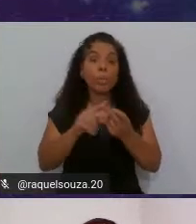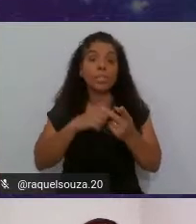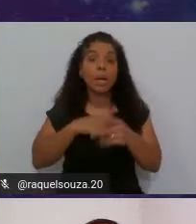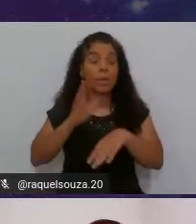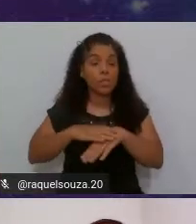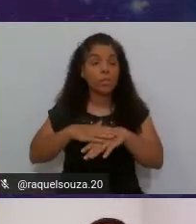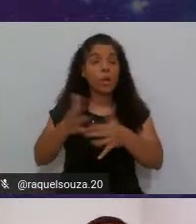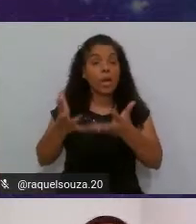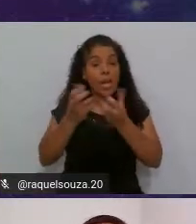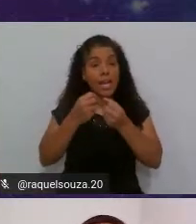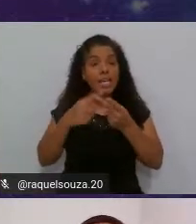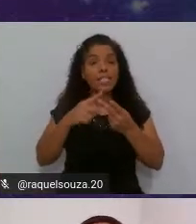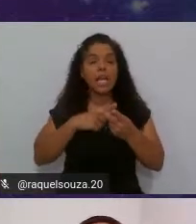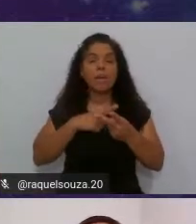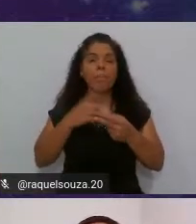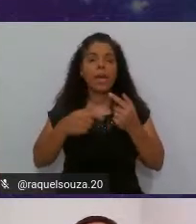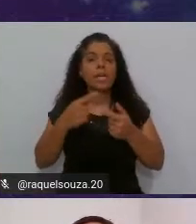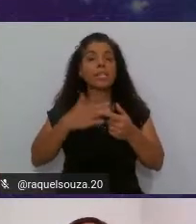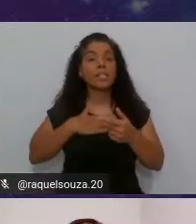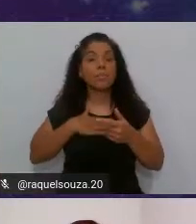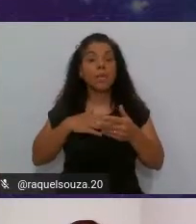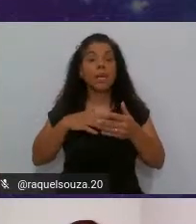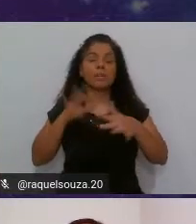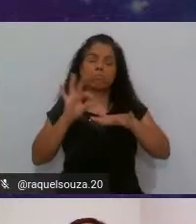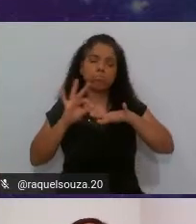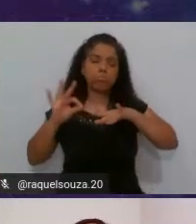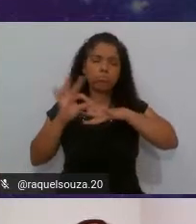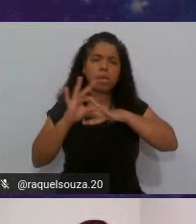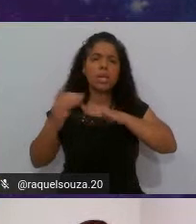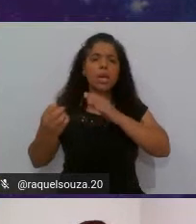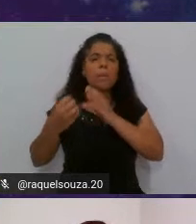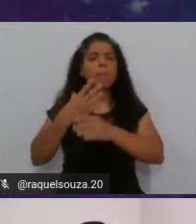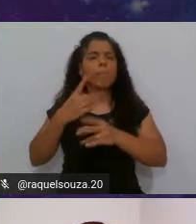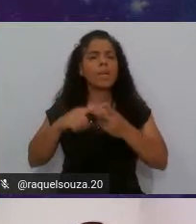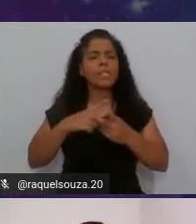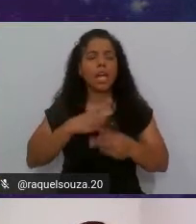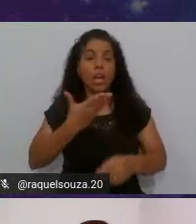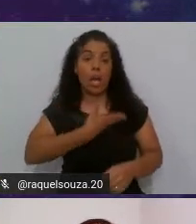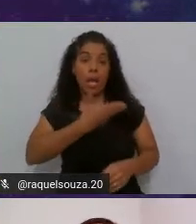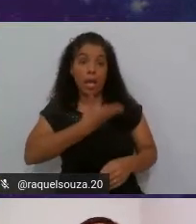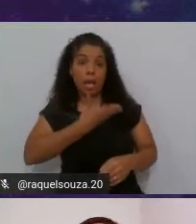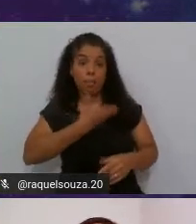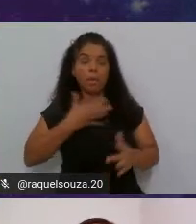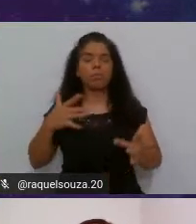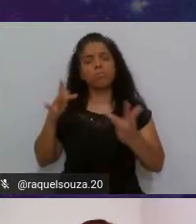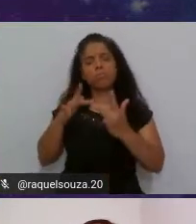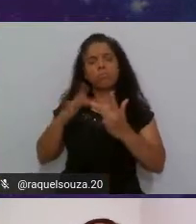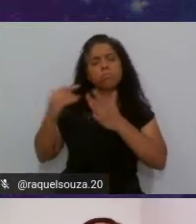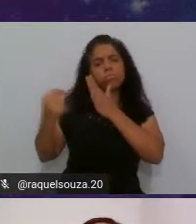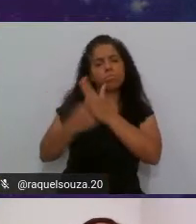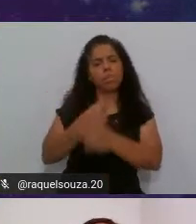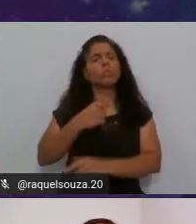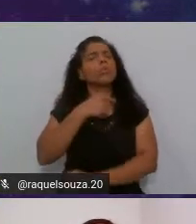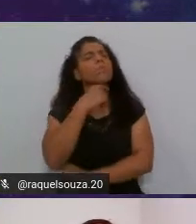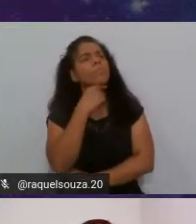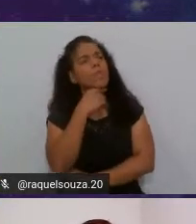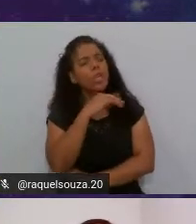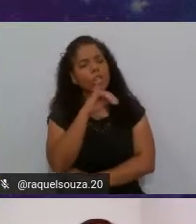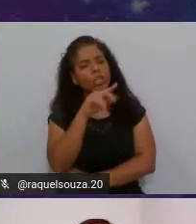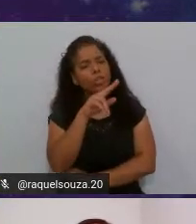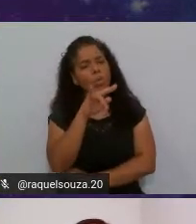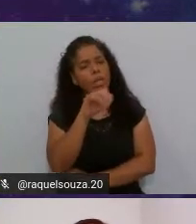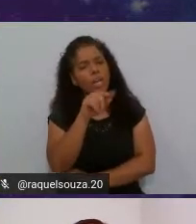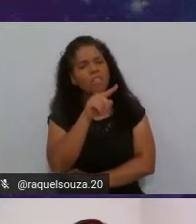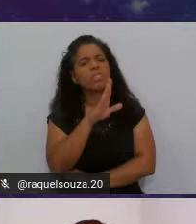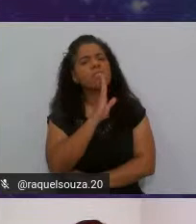receber através de uma de minhas redes sociais uma mensagem de um amigo ele entrou em contato comigo e me perguntou Juliana, tu conheces